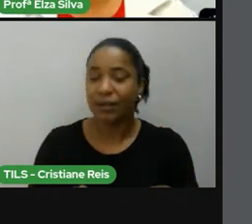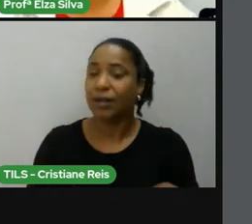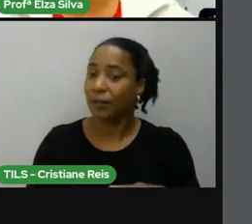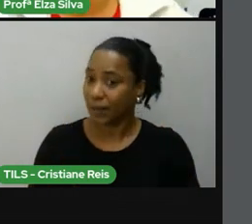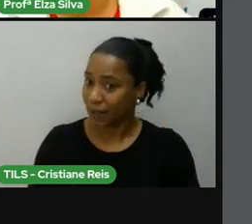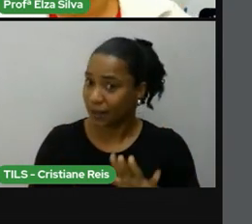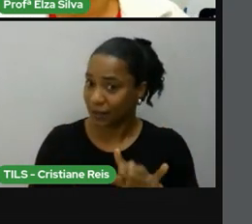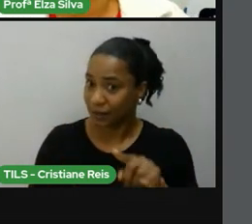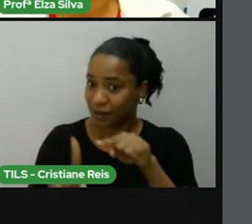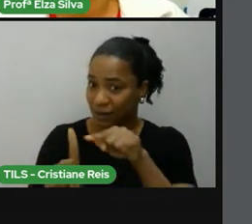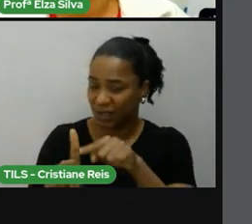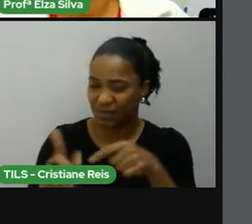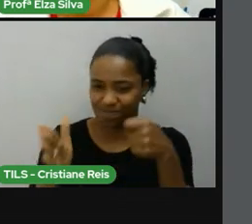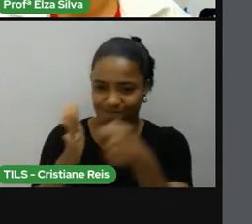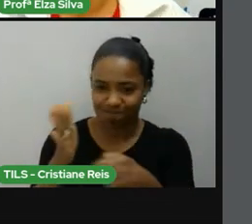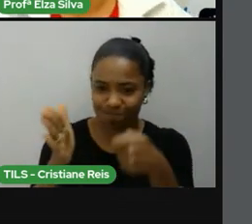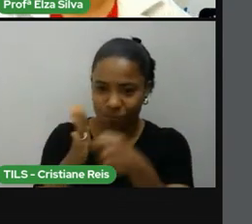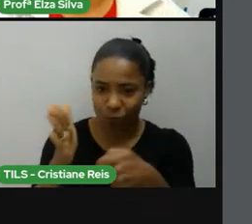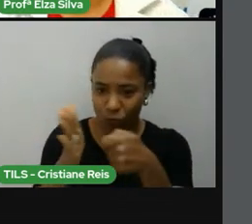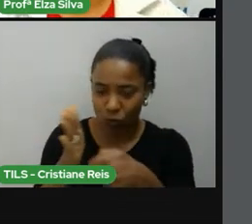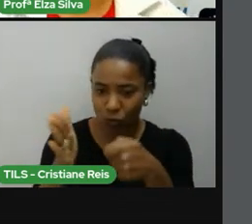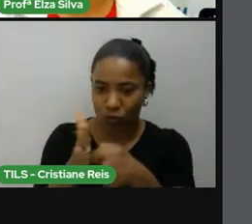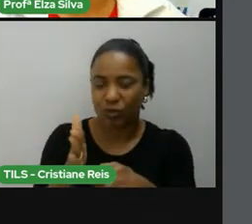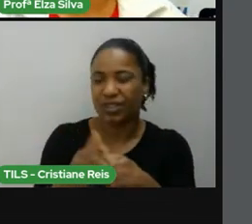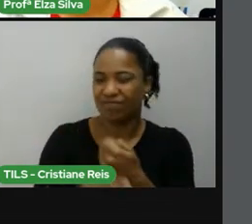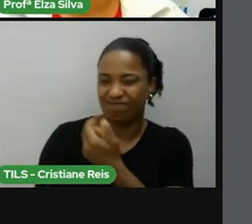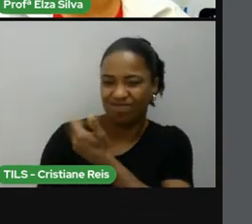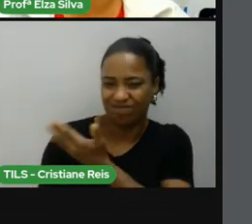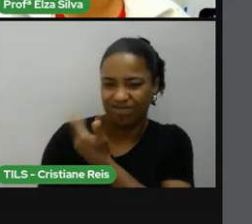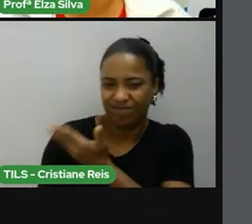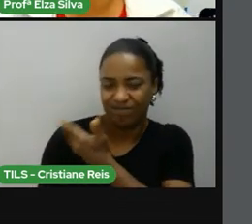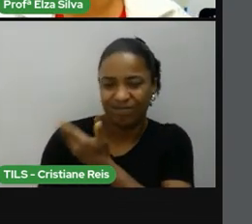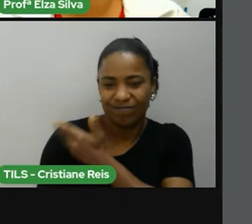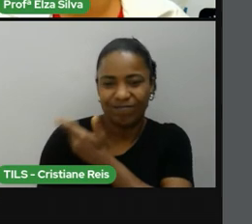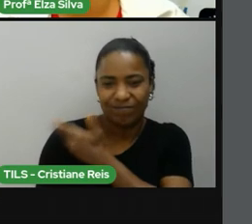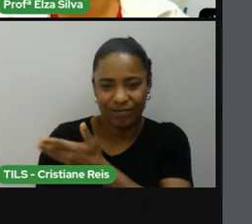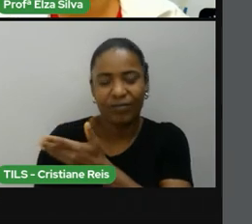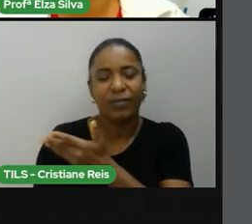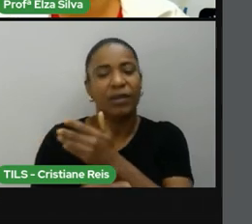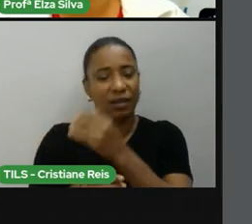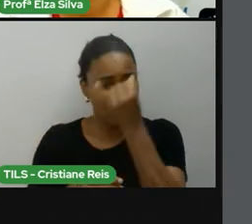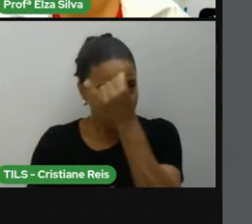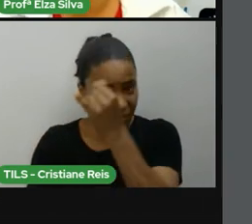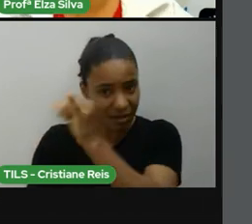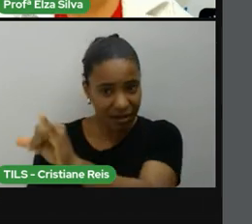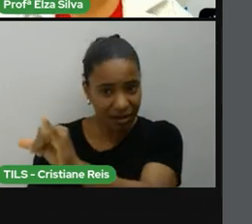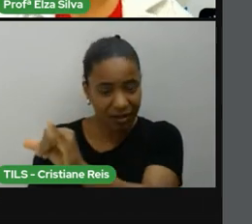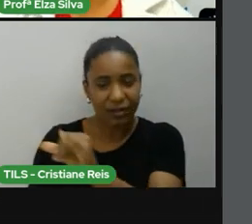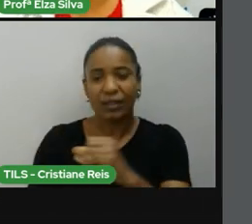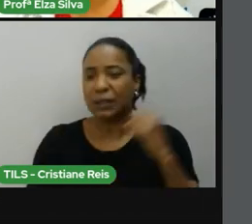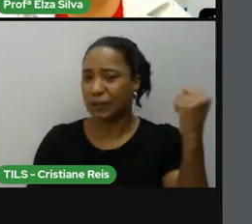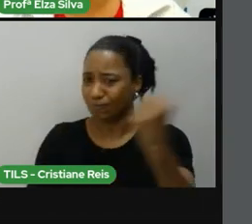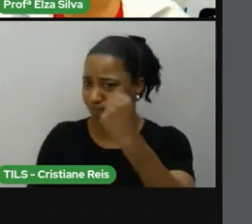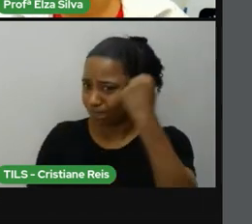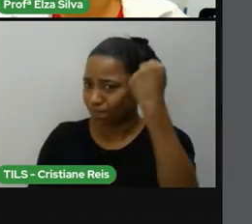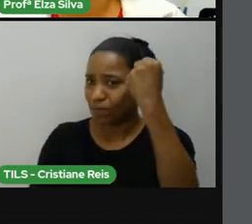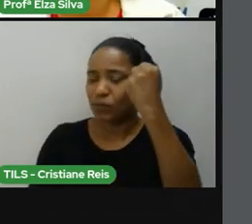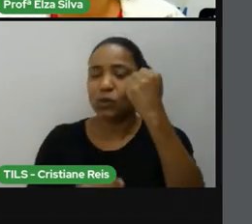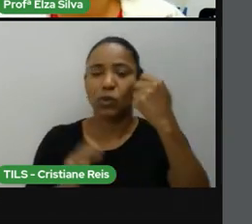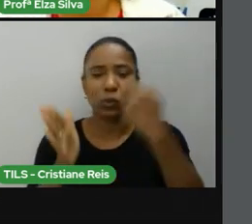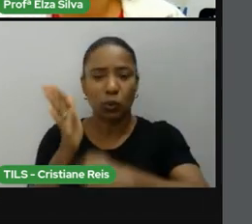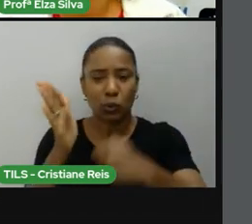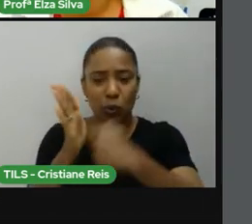discriminação racial e devido à defesa desta personalidade por direitos iguais para